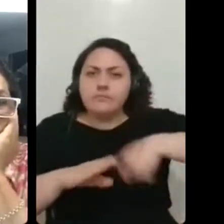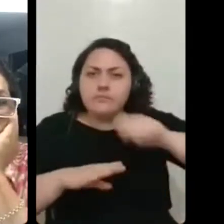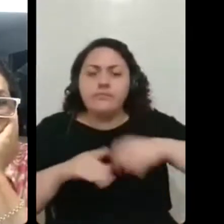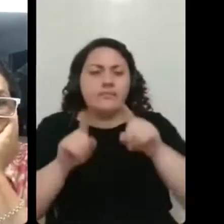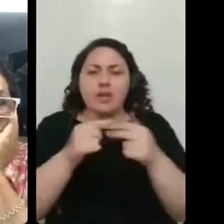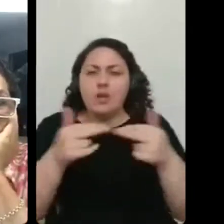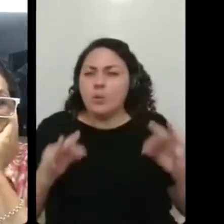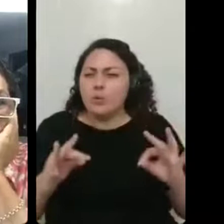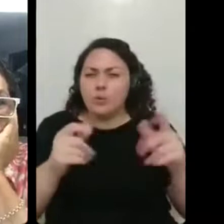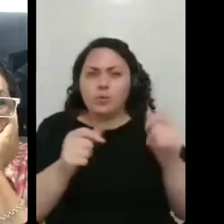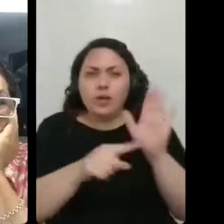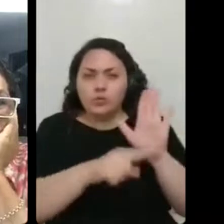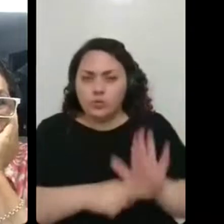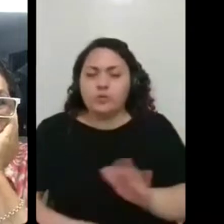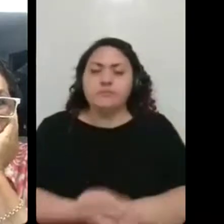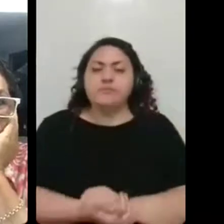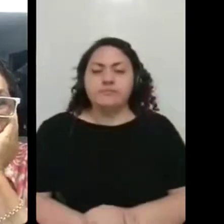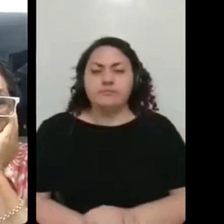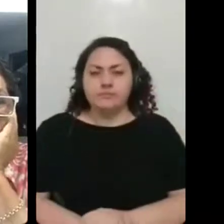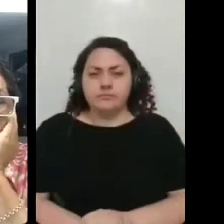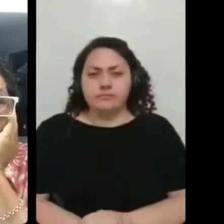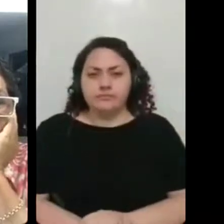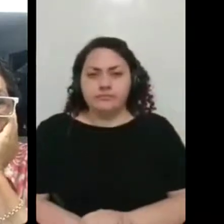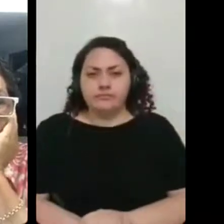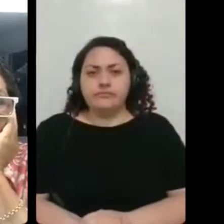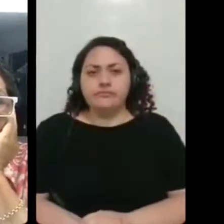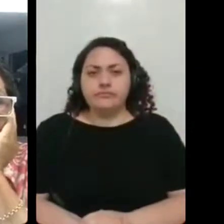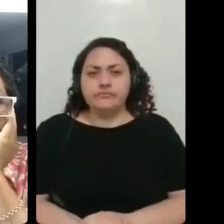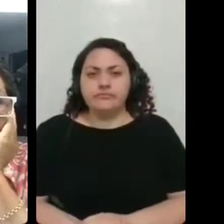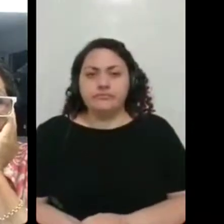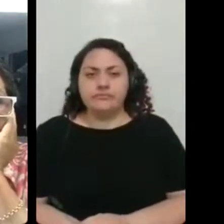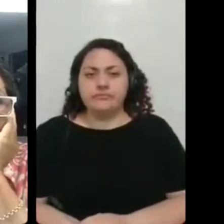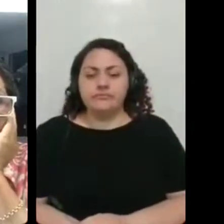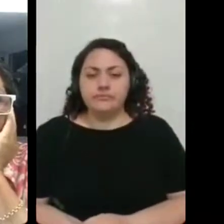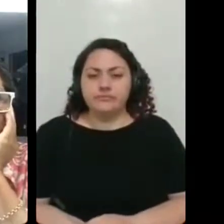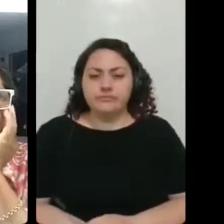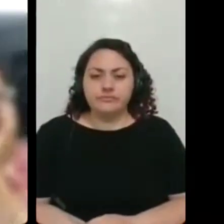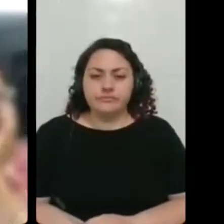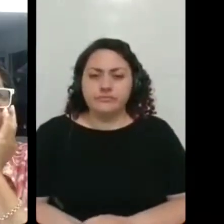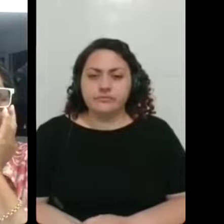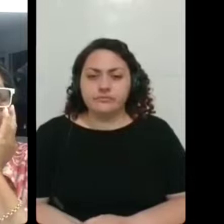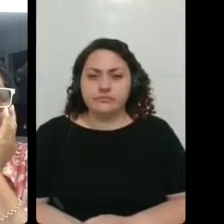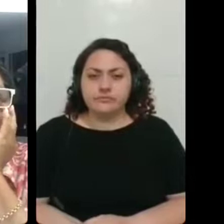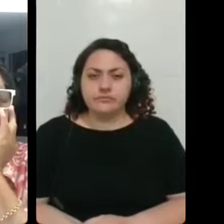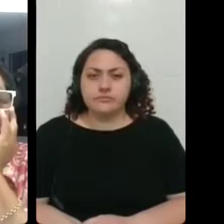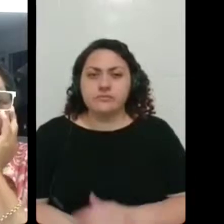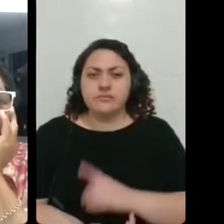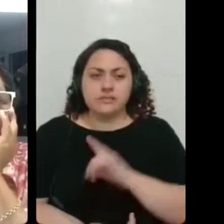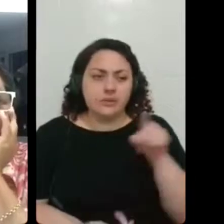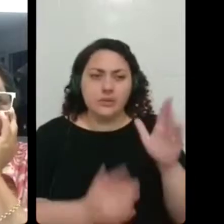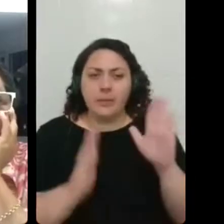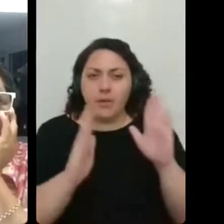E até nesse momento, assim, eu acabei reprovando em uma cadeira.